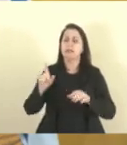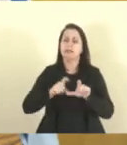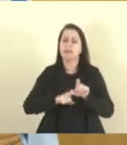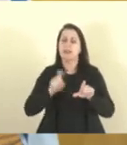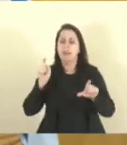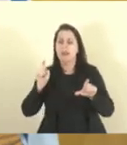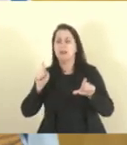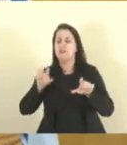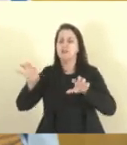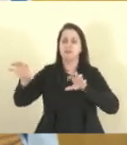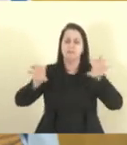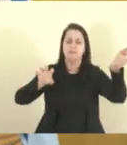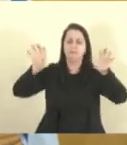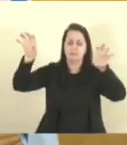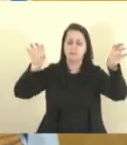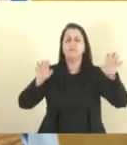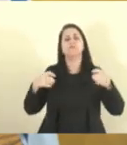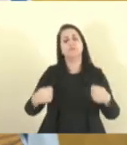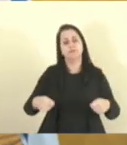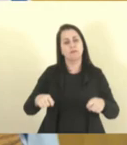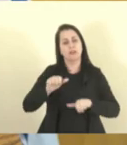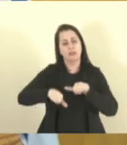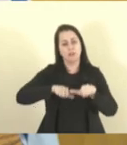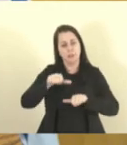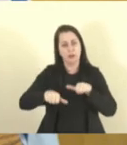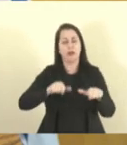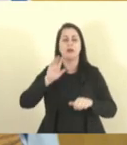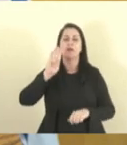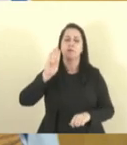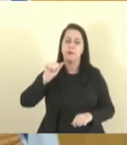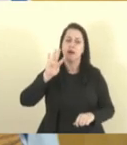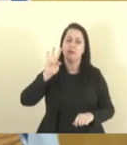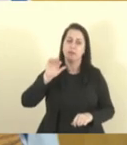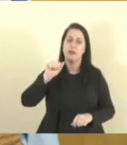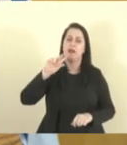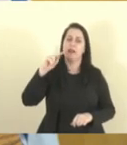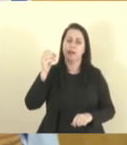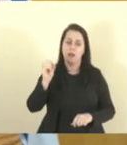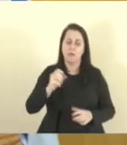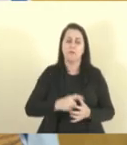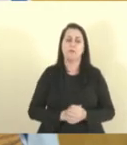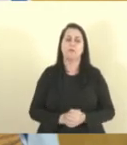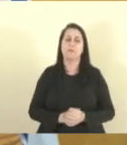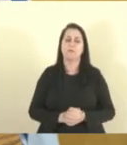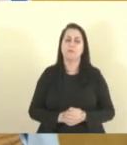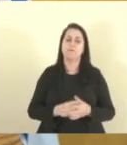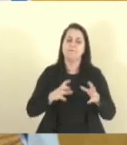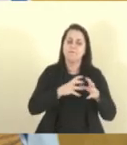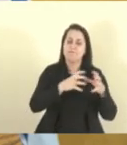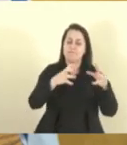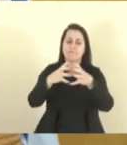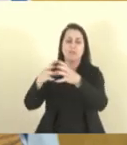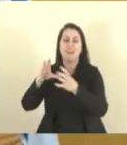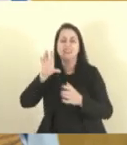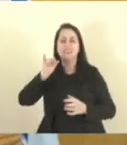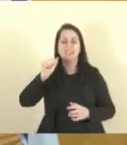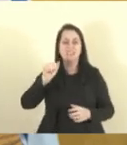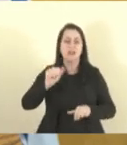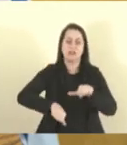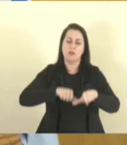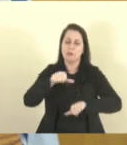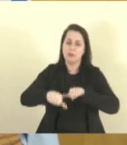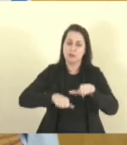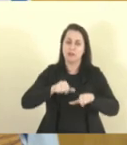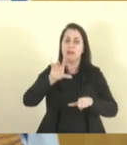precisam ser contempladas e serem transformadas em batalhões, são companhias que precisam ser transformadas em